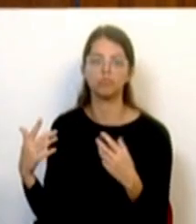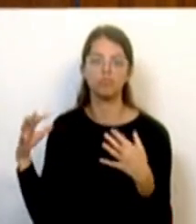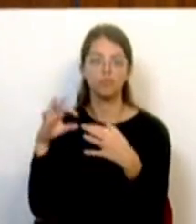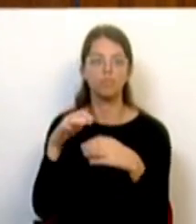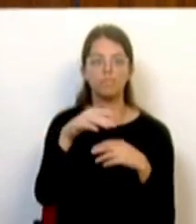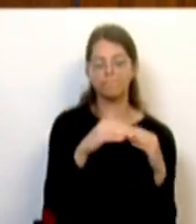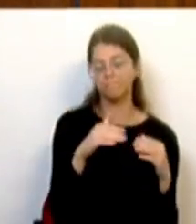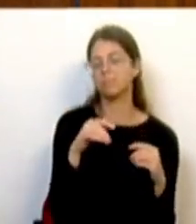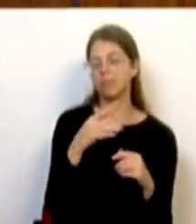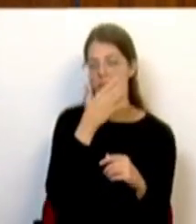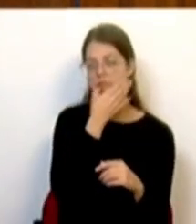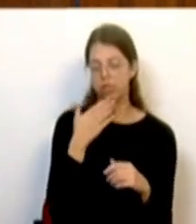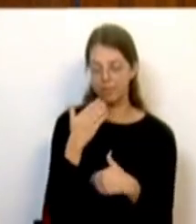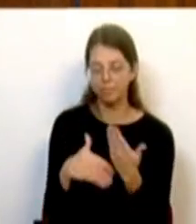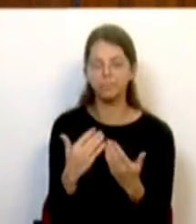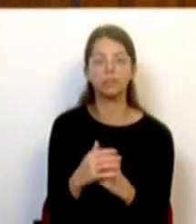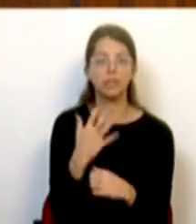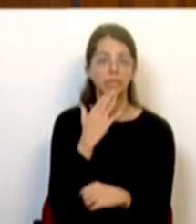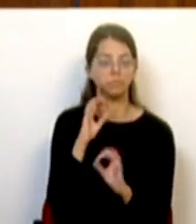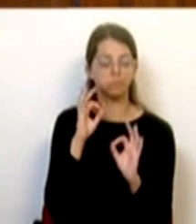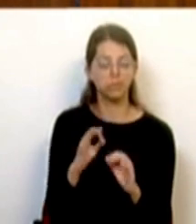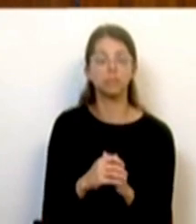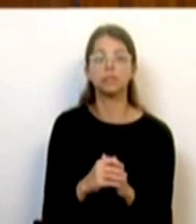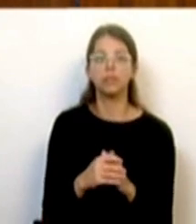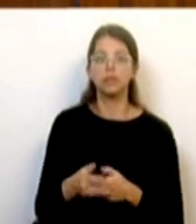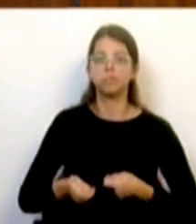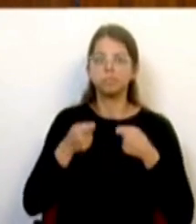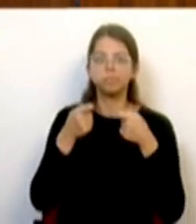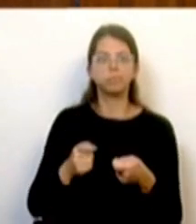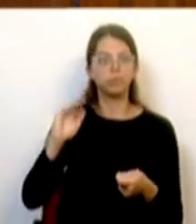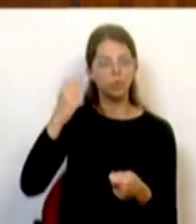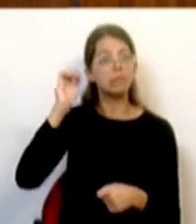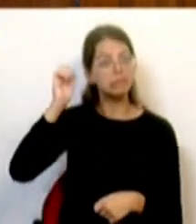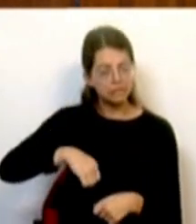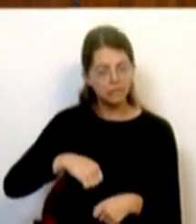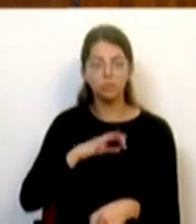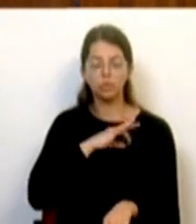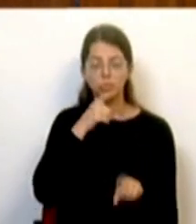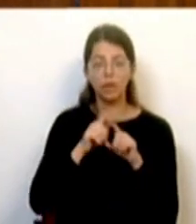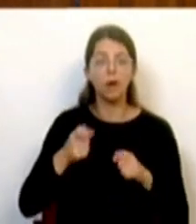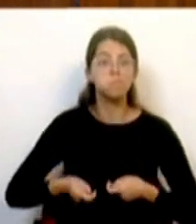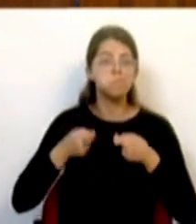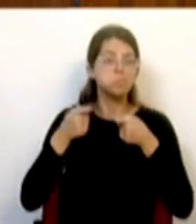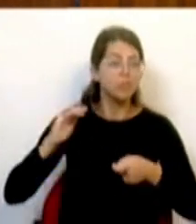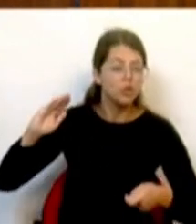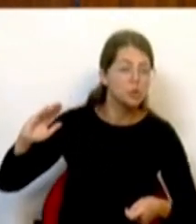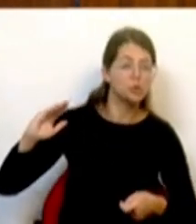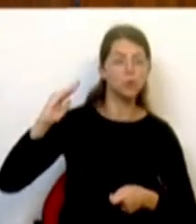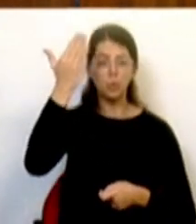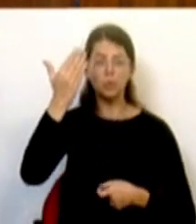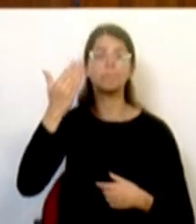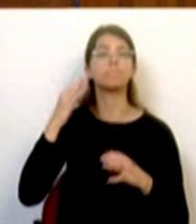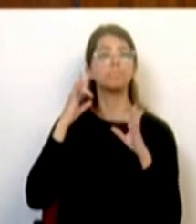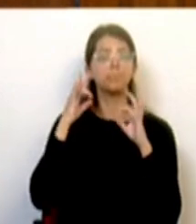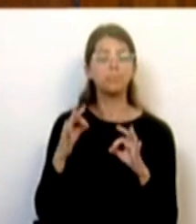particularmente exigente naquele que é o maior investimento, sim, Srs. Deputados, é mesmo o maior investimento que se